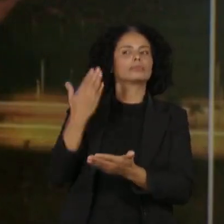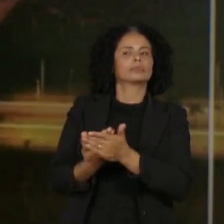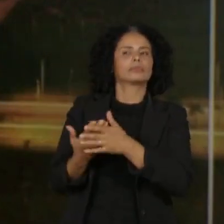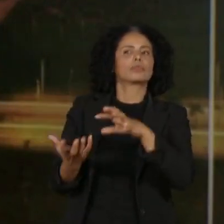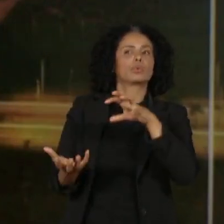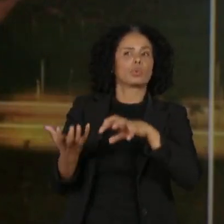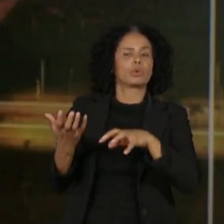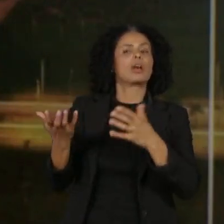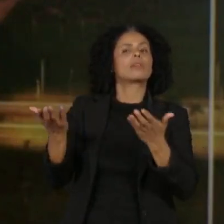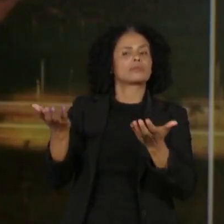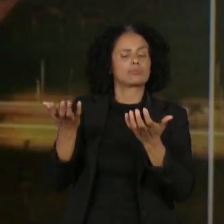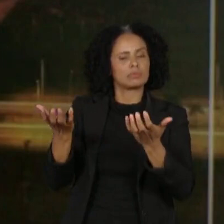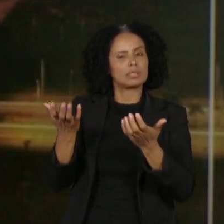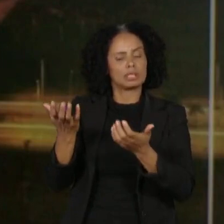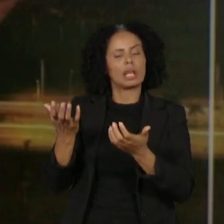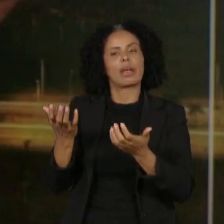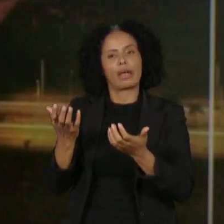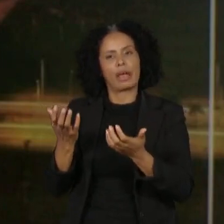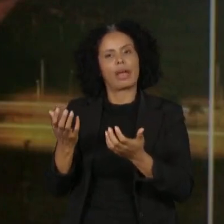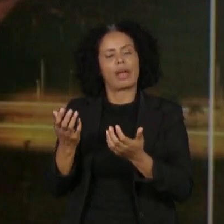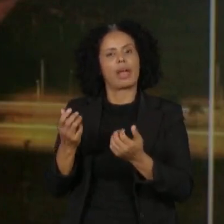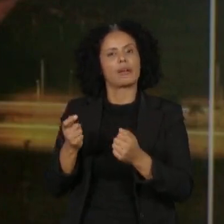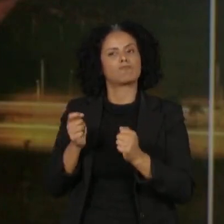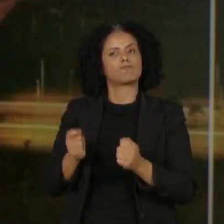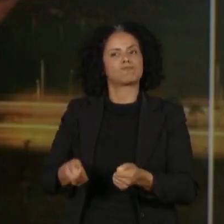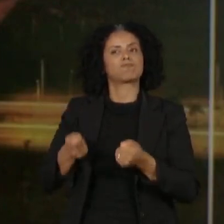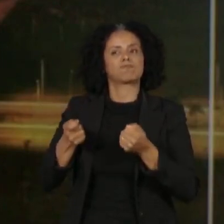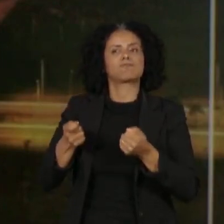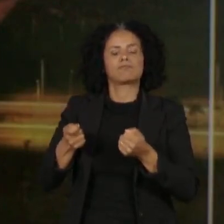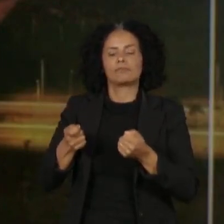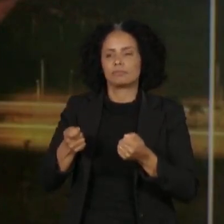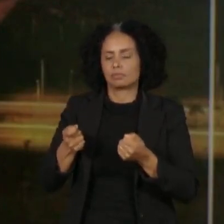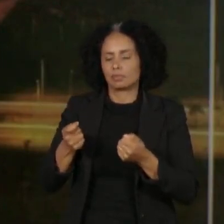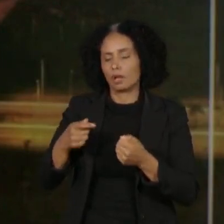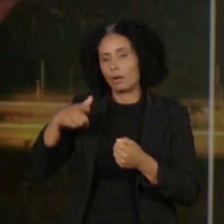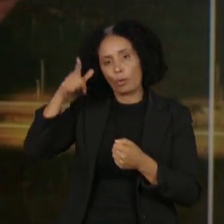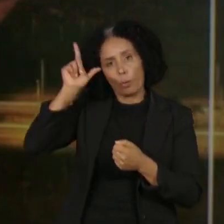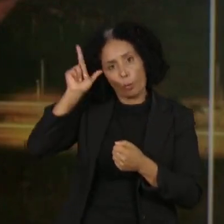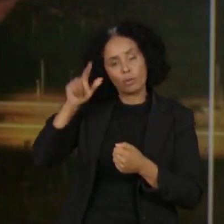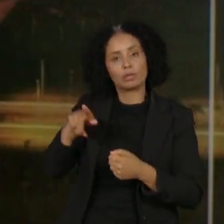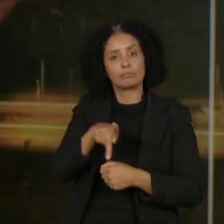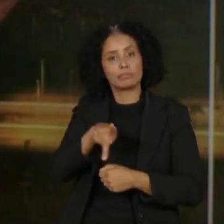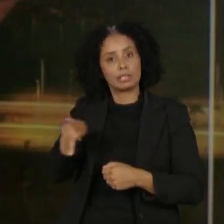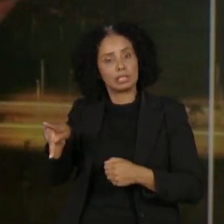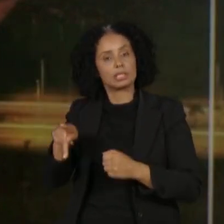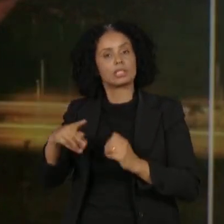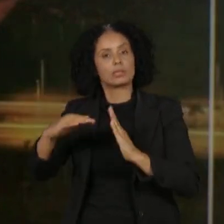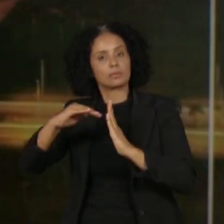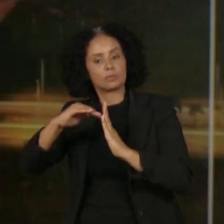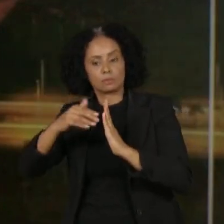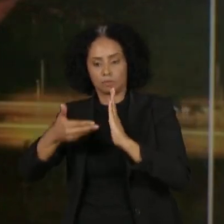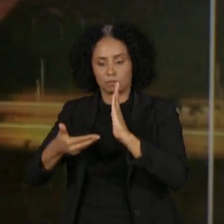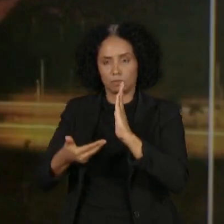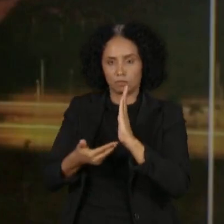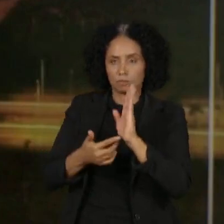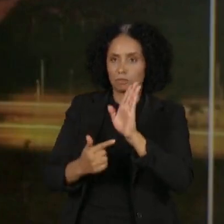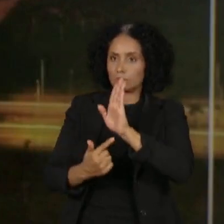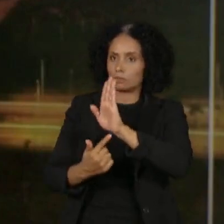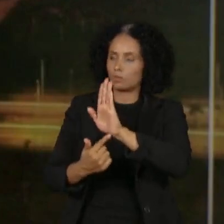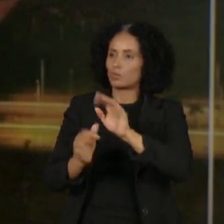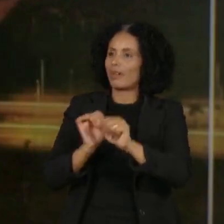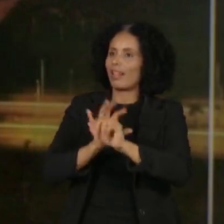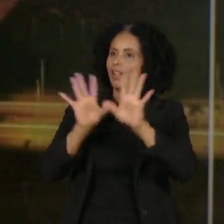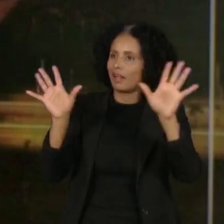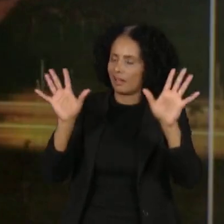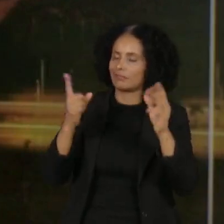isso. A posição firme do presidente da Câmara ontem, do presidente do Senado, são demonstrações nesse sentido. E o presidente